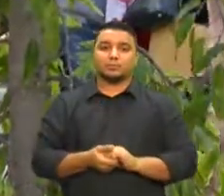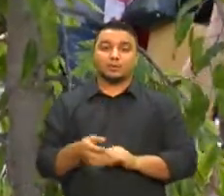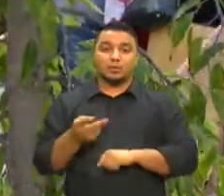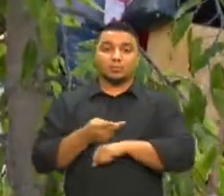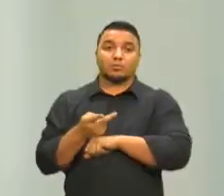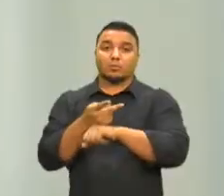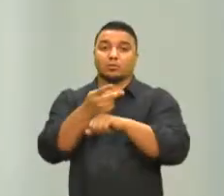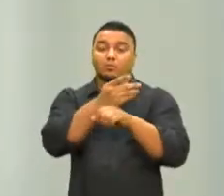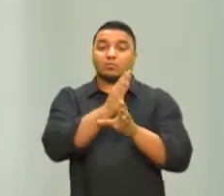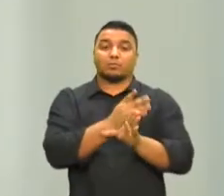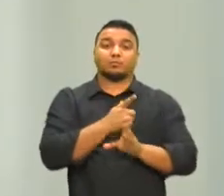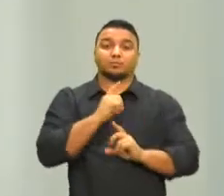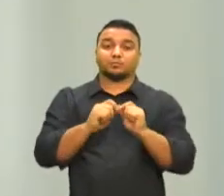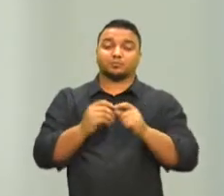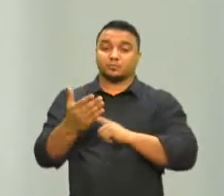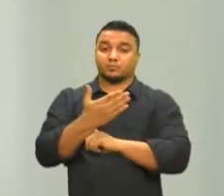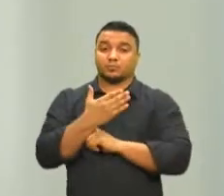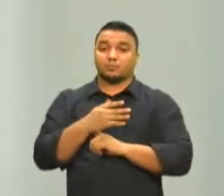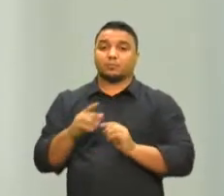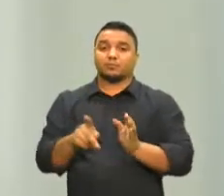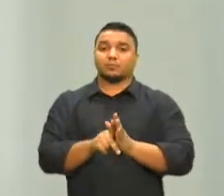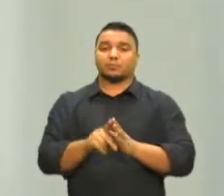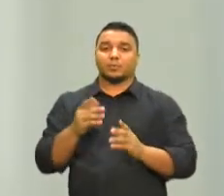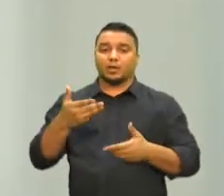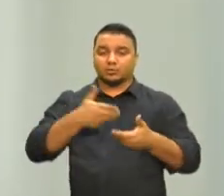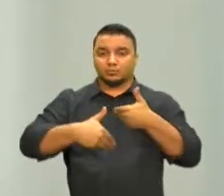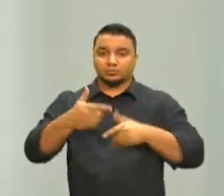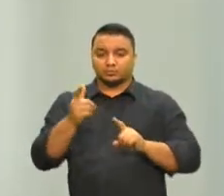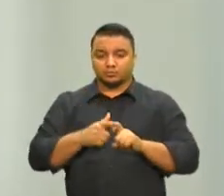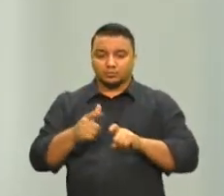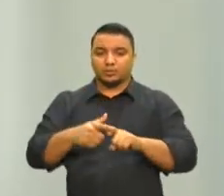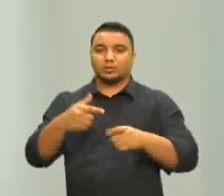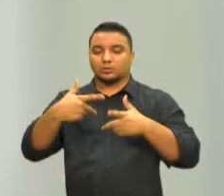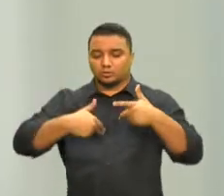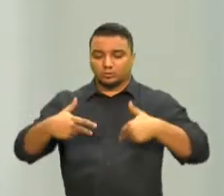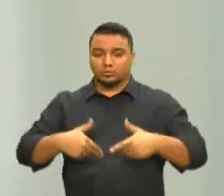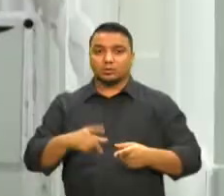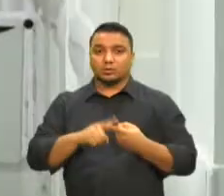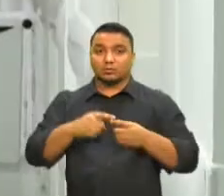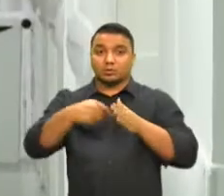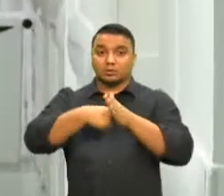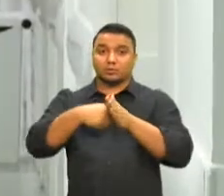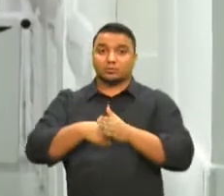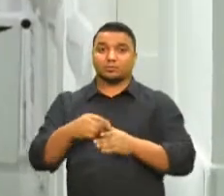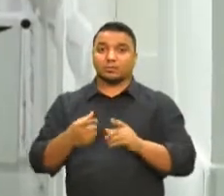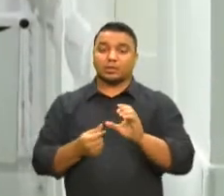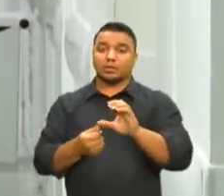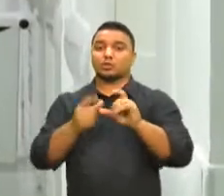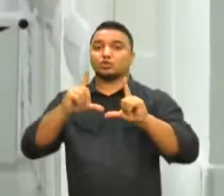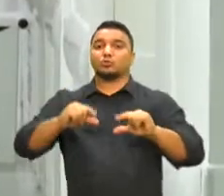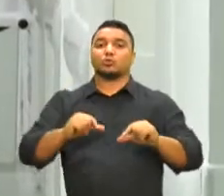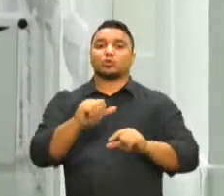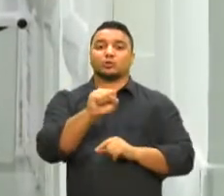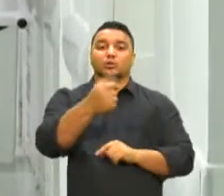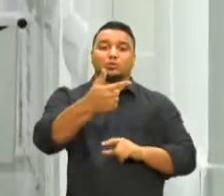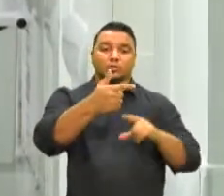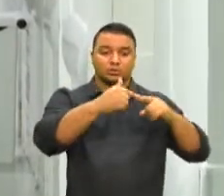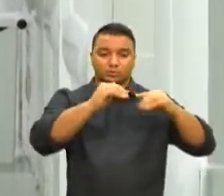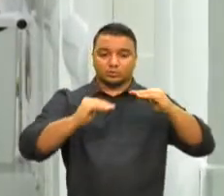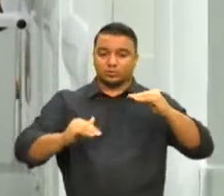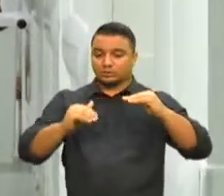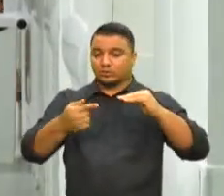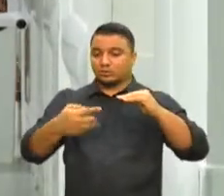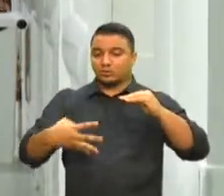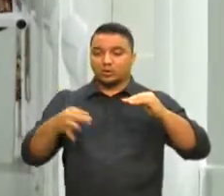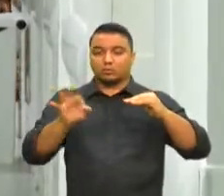prestação de serviços, como atendimento médico, cirurgias e exames pelos clientes, reduziram de 82% para 74